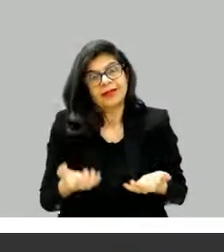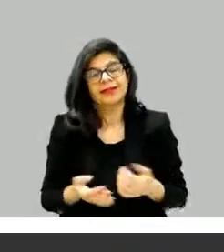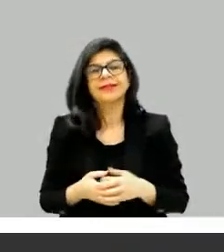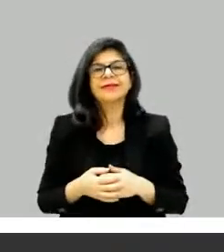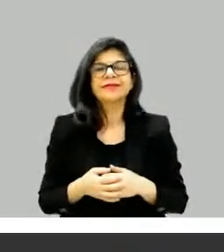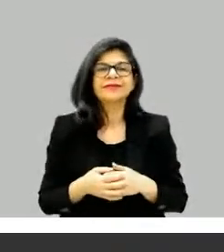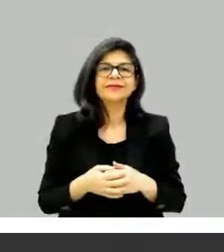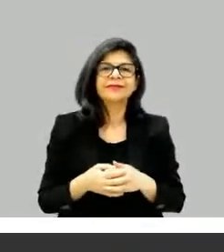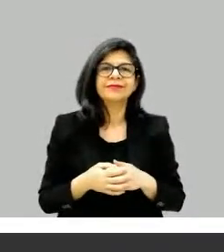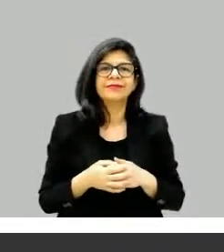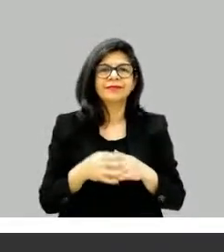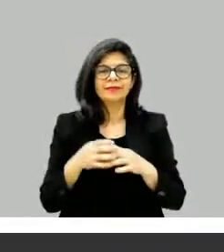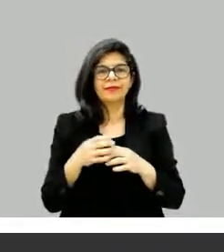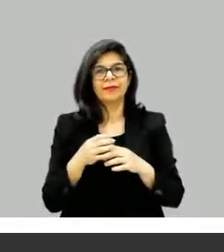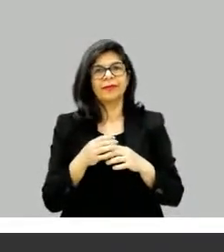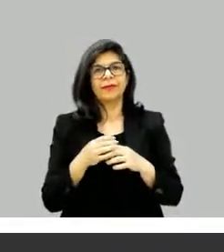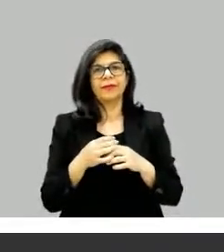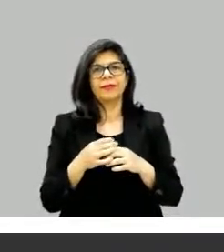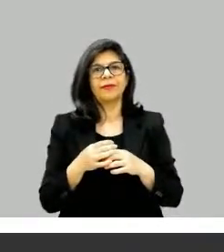mim pelo menos.